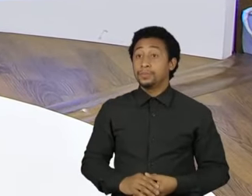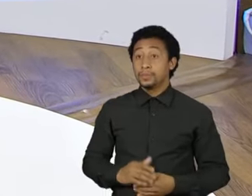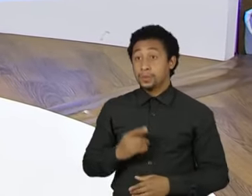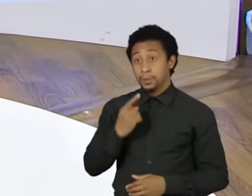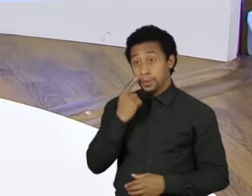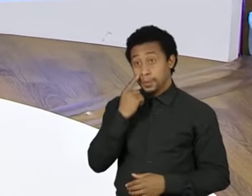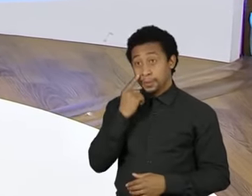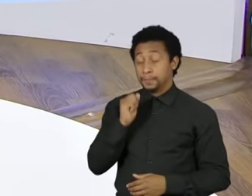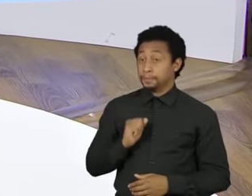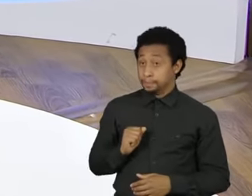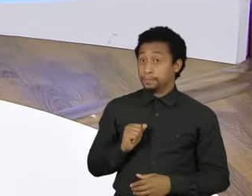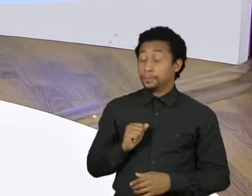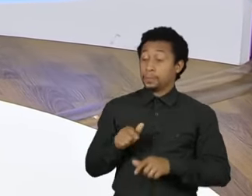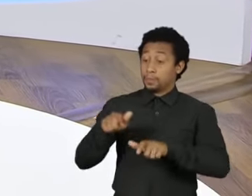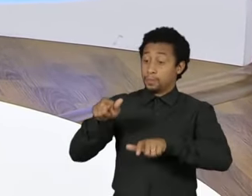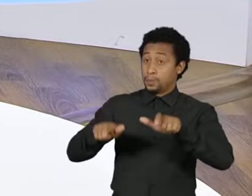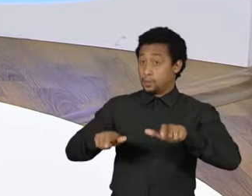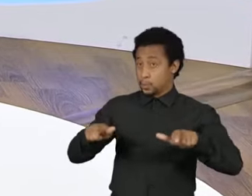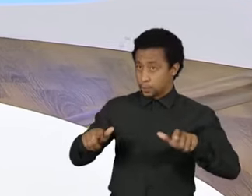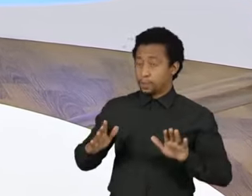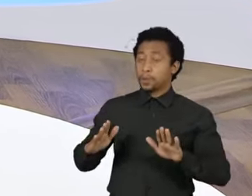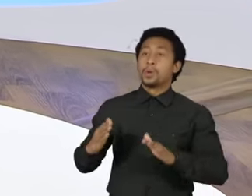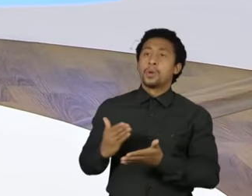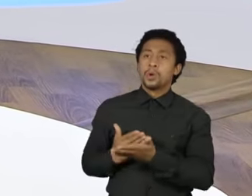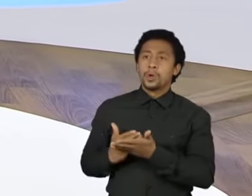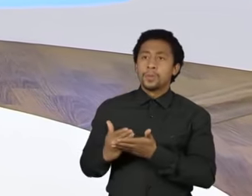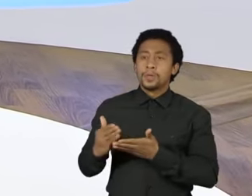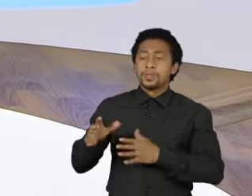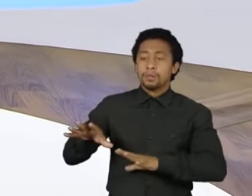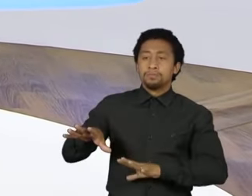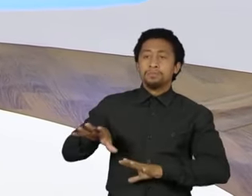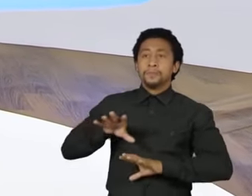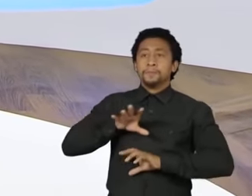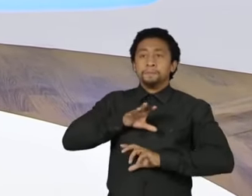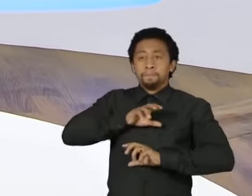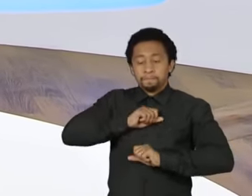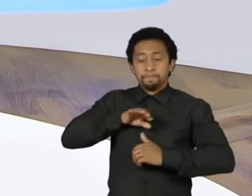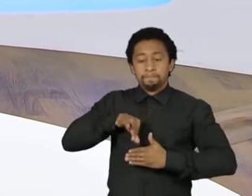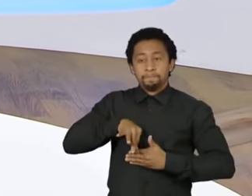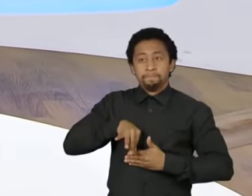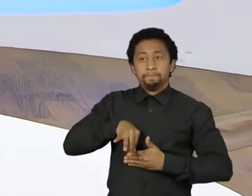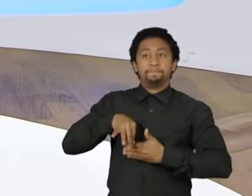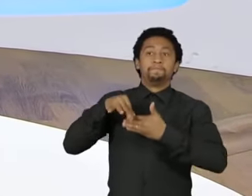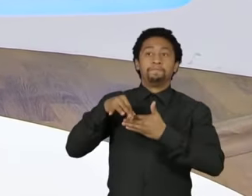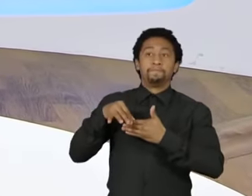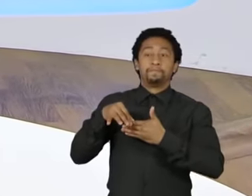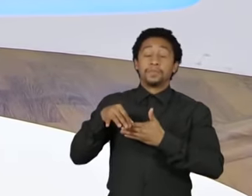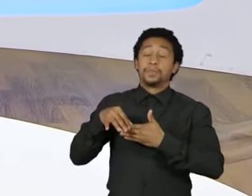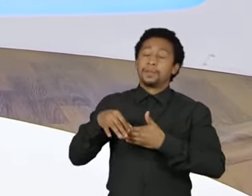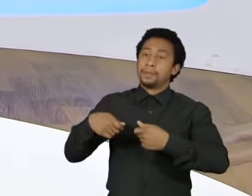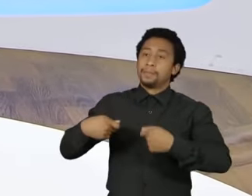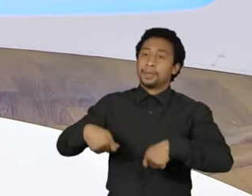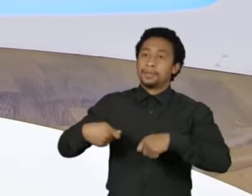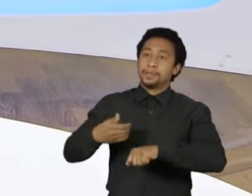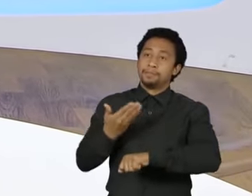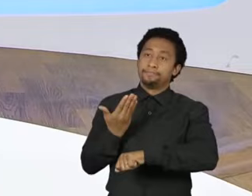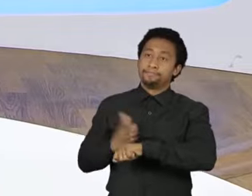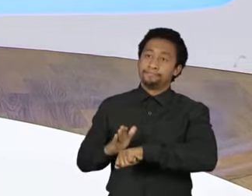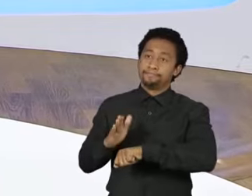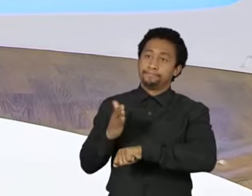a formação de liderança é basicamente treinamento. Outro dia eu falei isso num